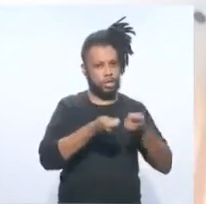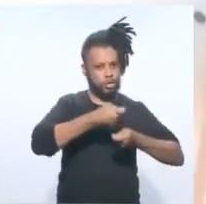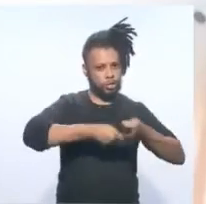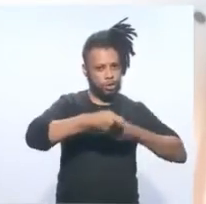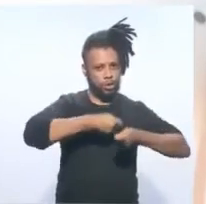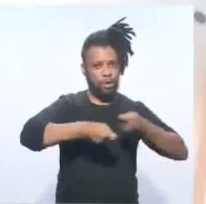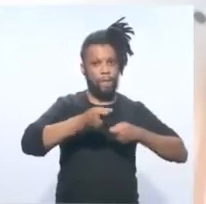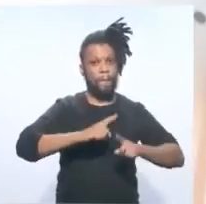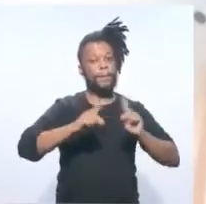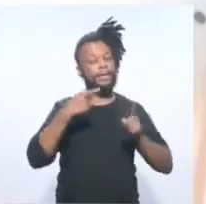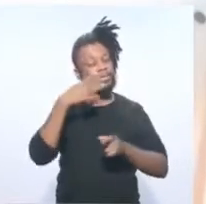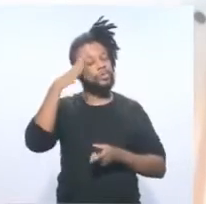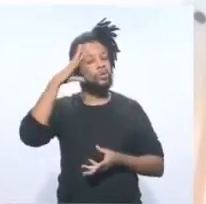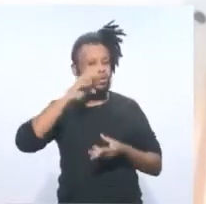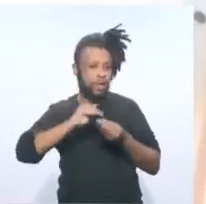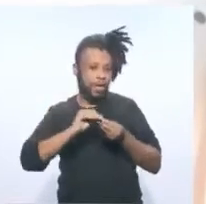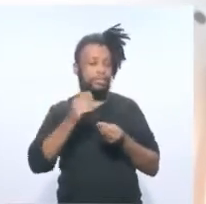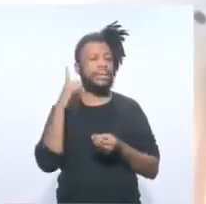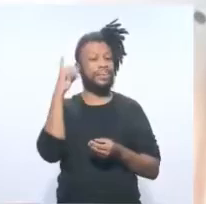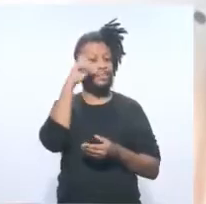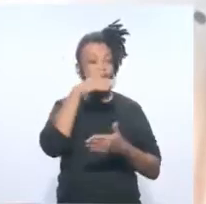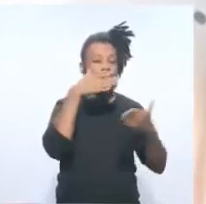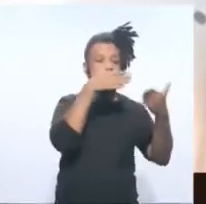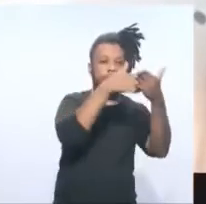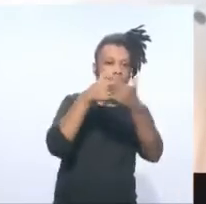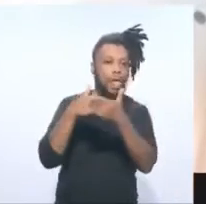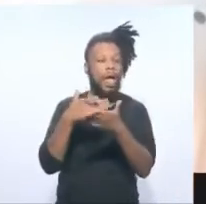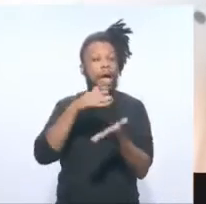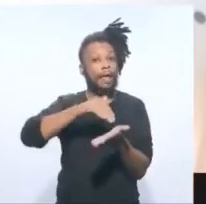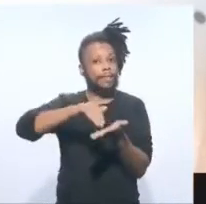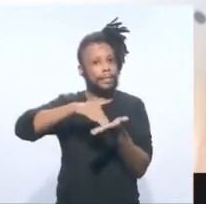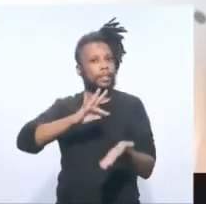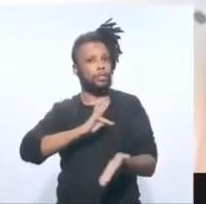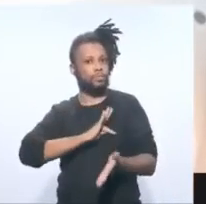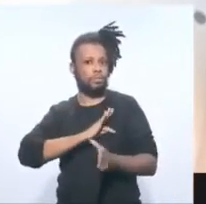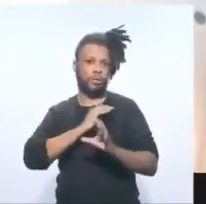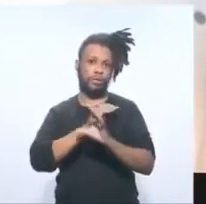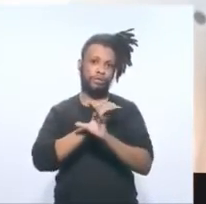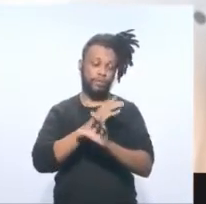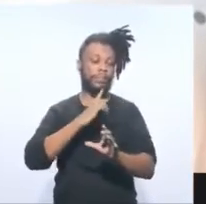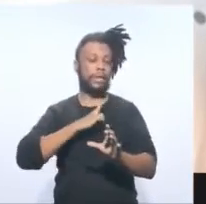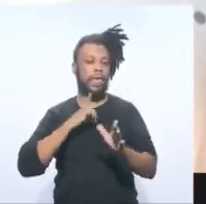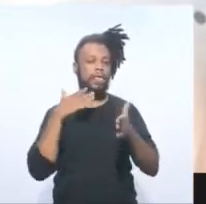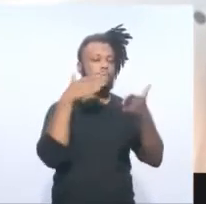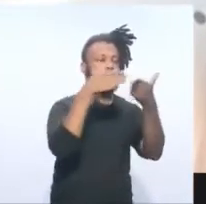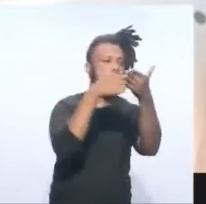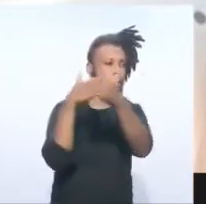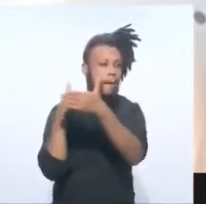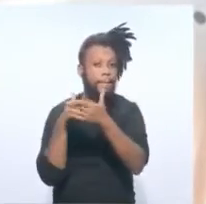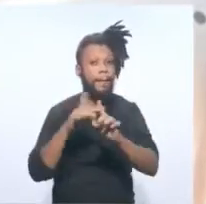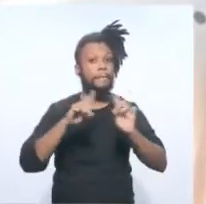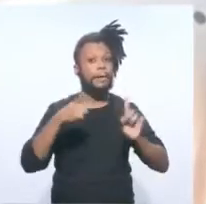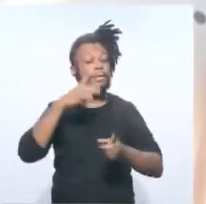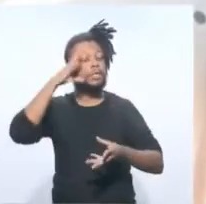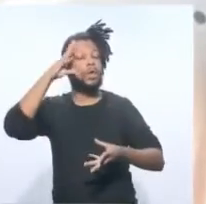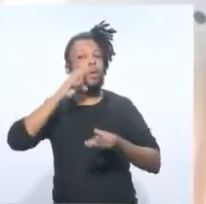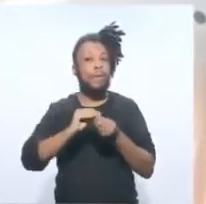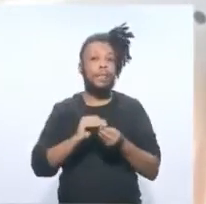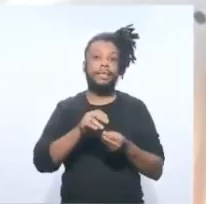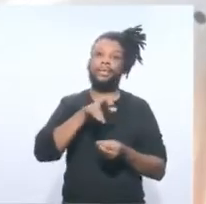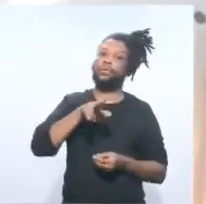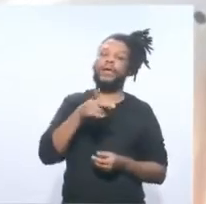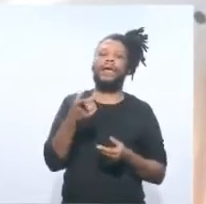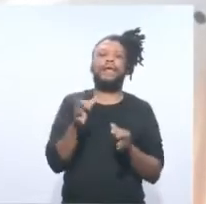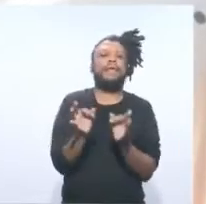dificuldade que a Secretaria de Polícia Civil possa estar passando, mas por entender que não é razoável o